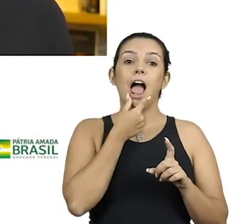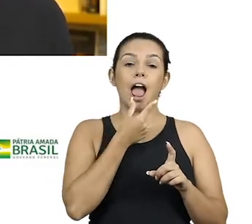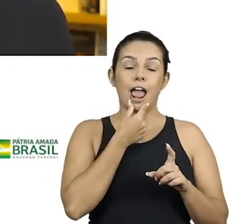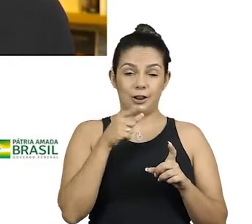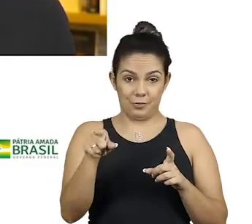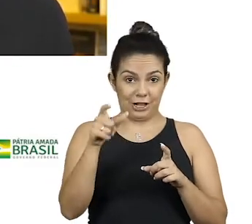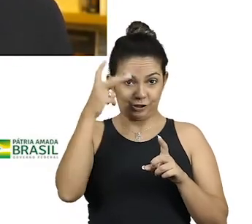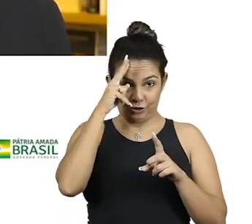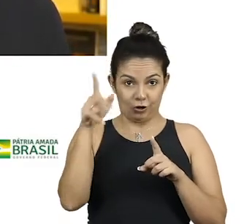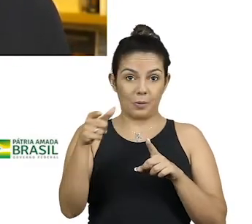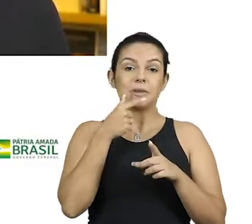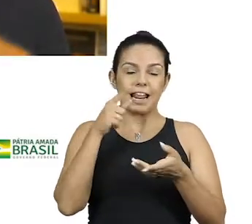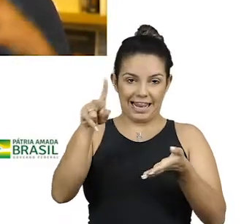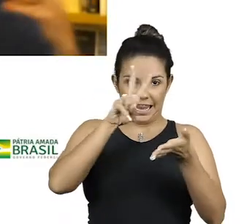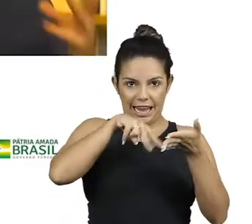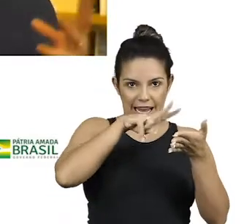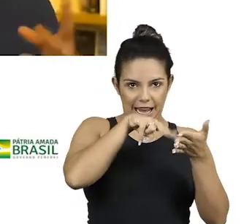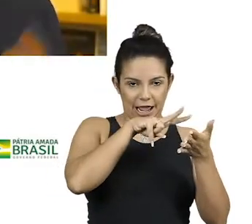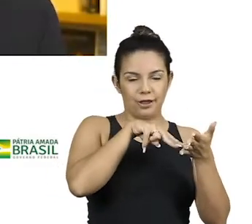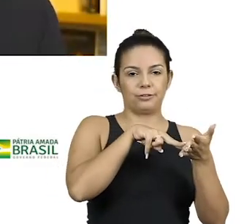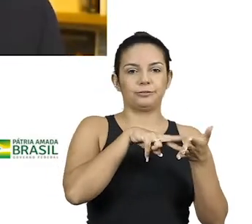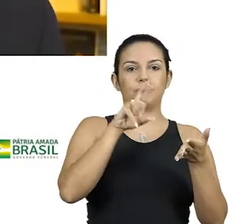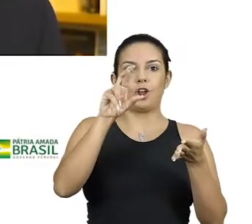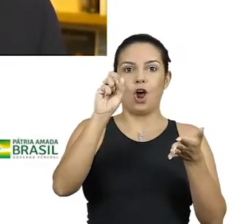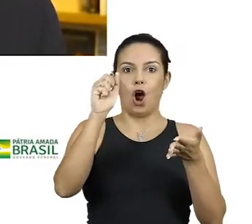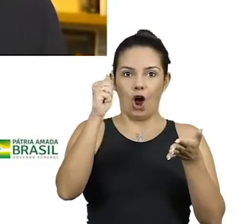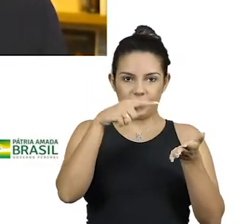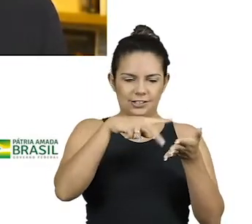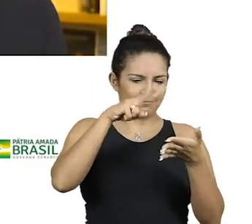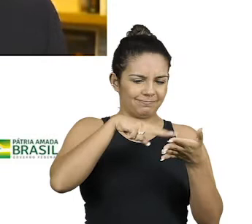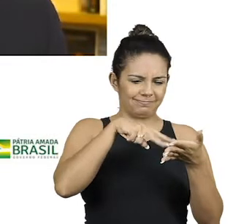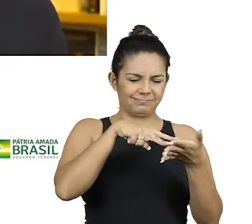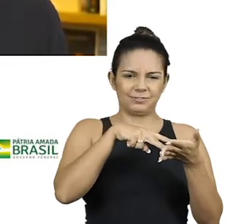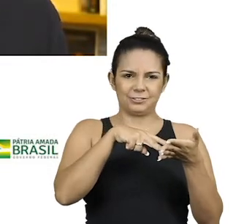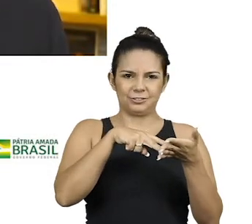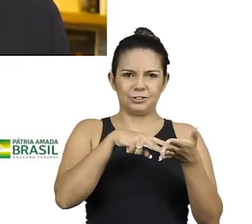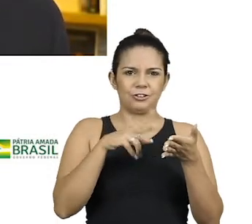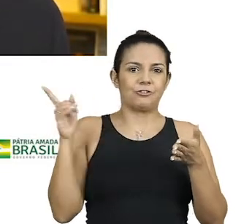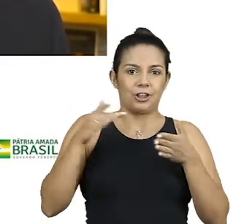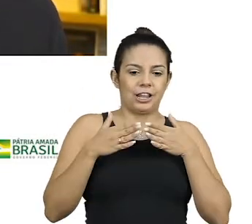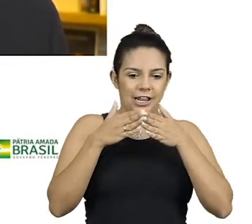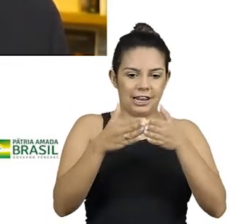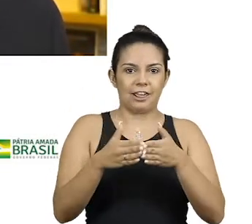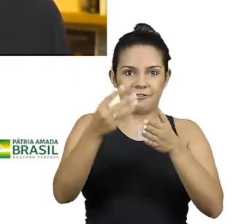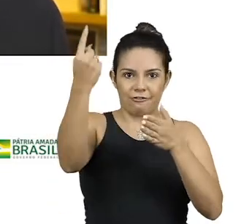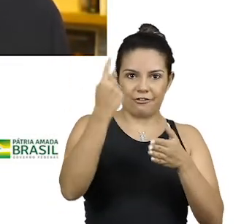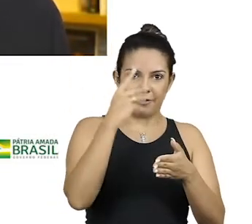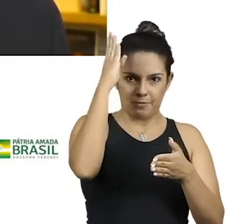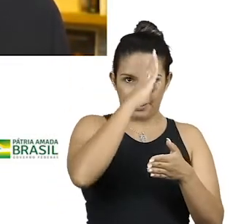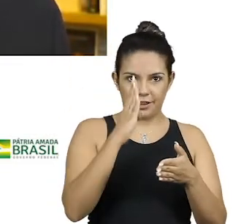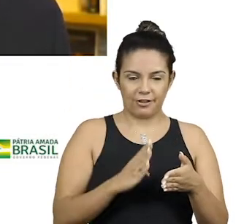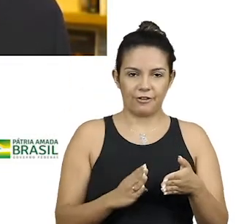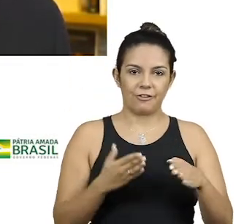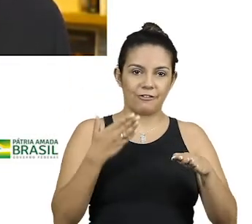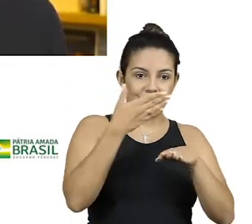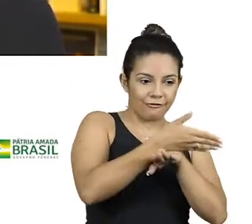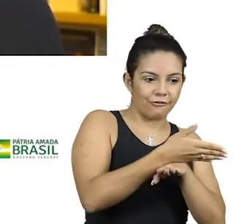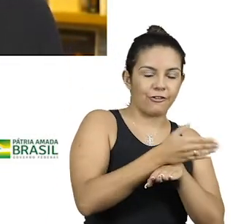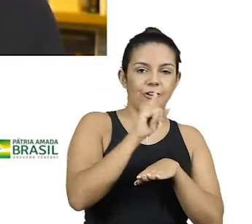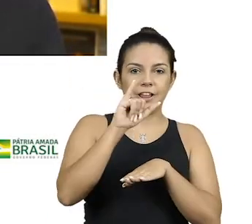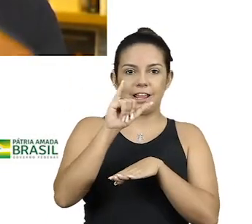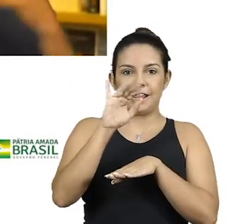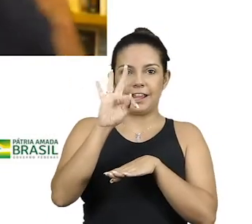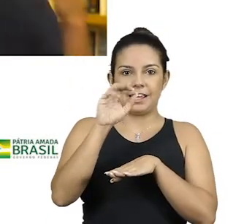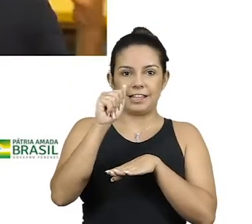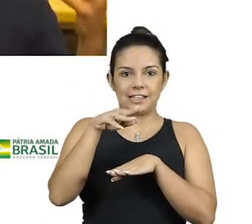tradução do Kurt Mayer-Klaassen, ficou enlouquecido, pegou um navio, veio para o Brasil e foi para o Itamaraty, conheceu o Guimarães